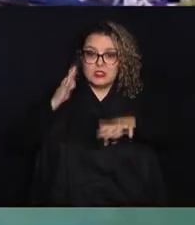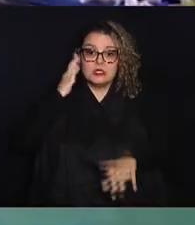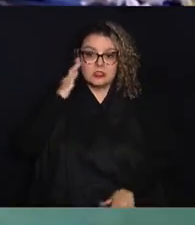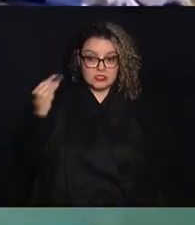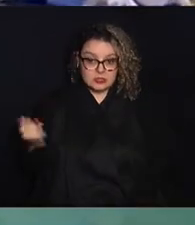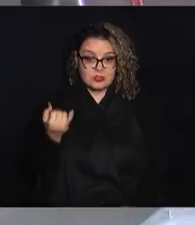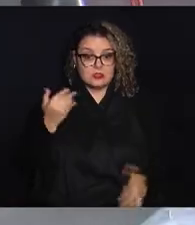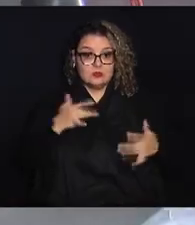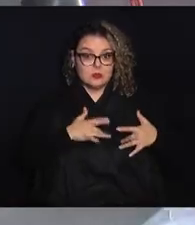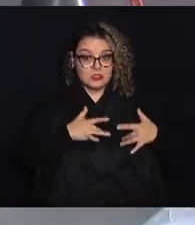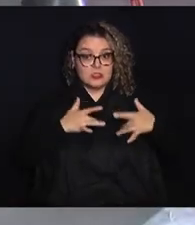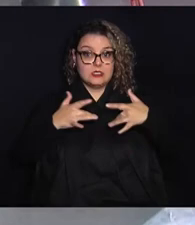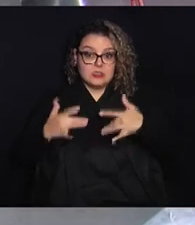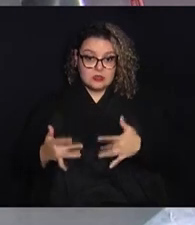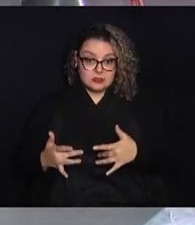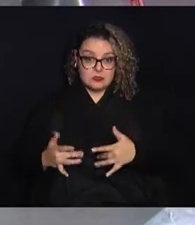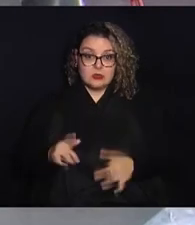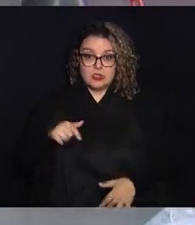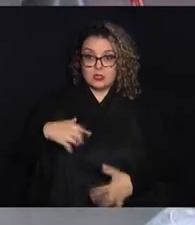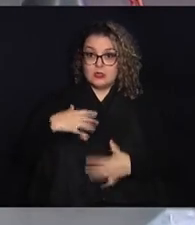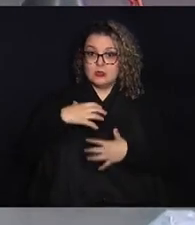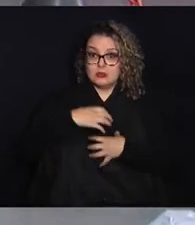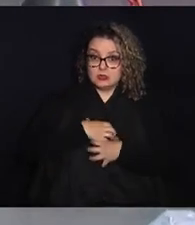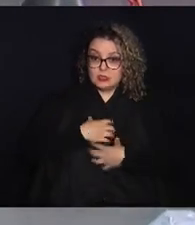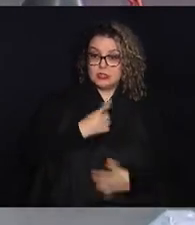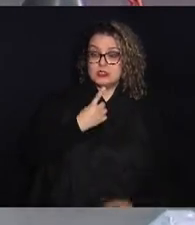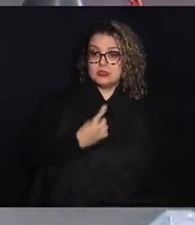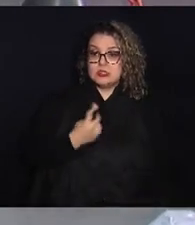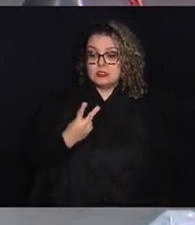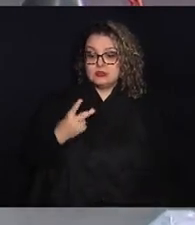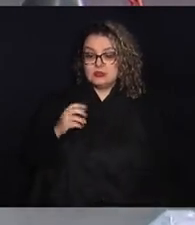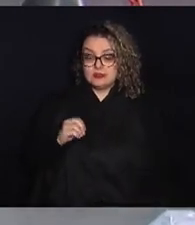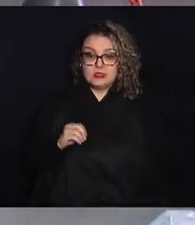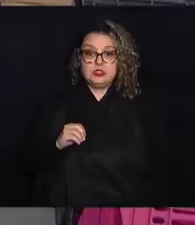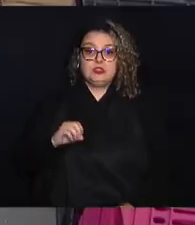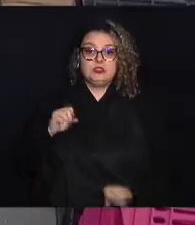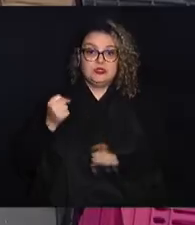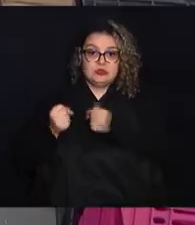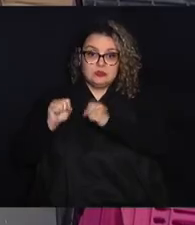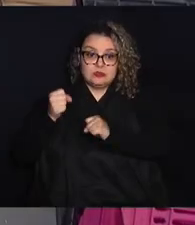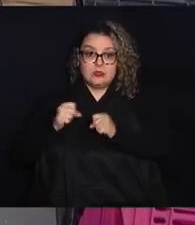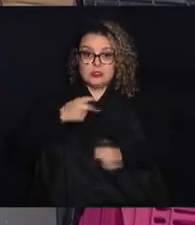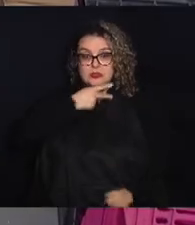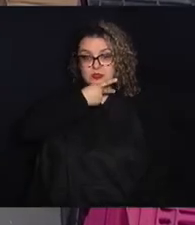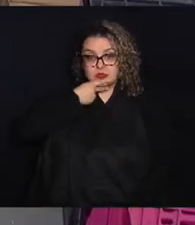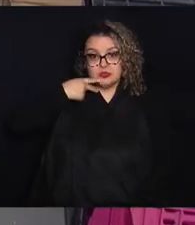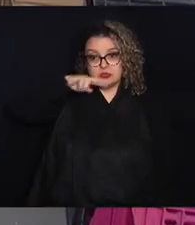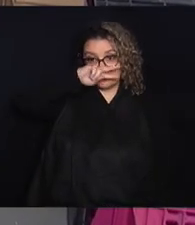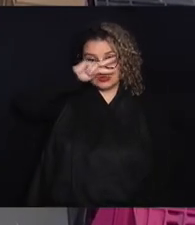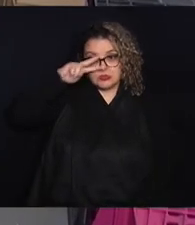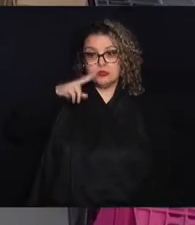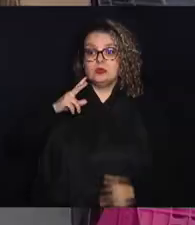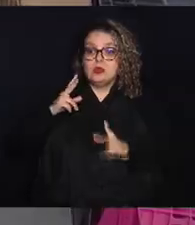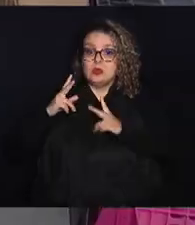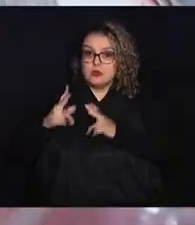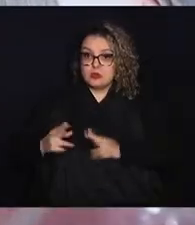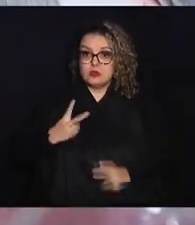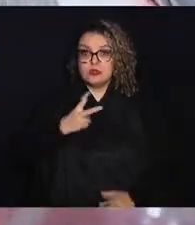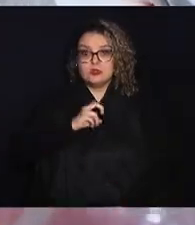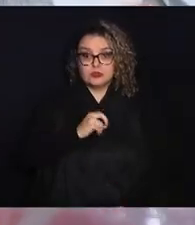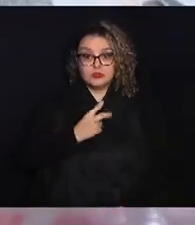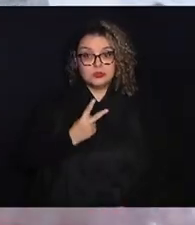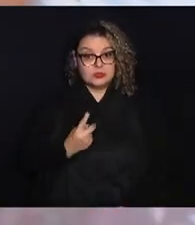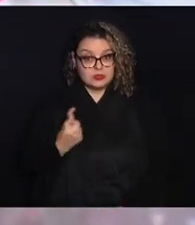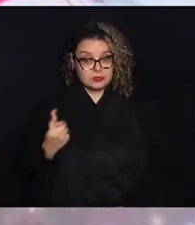solidariedade. Esse é o sentimento de 120 fabricantes de lingerie que passou pela mesma situação em 2011,